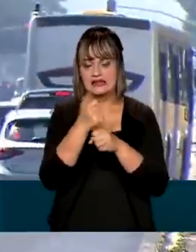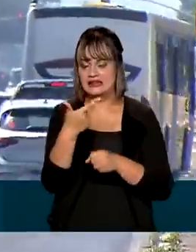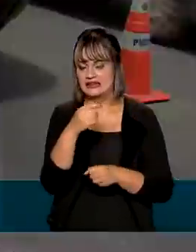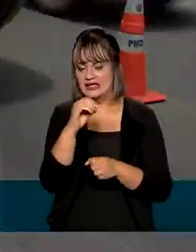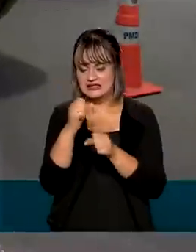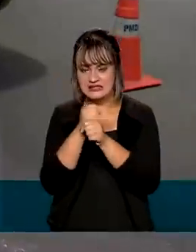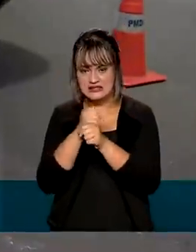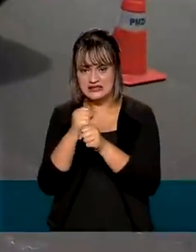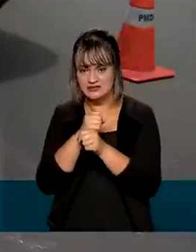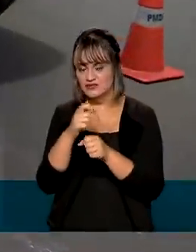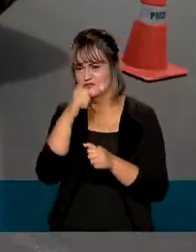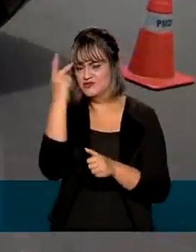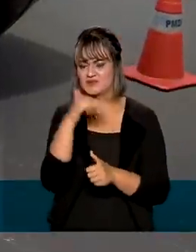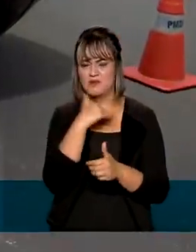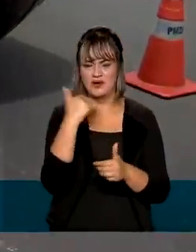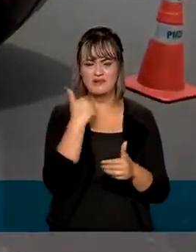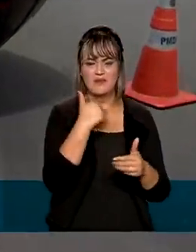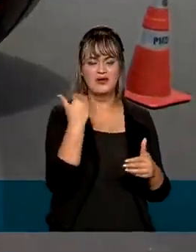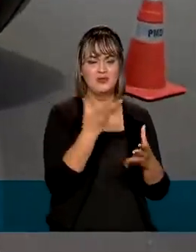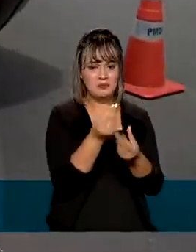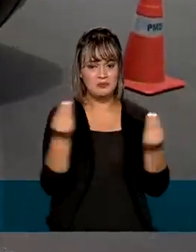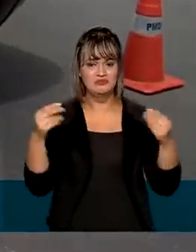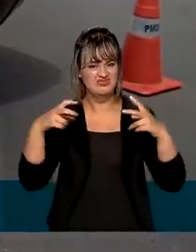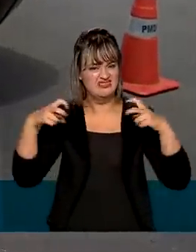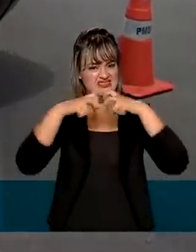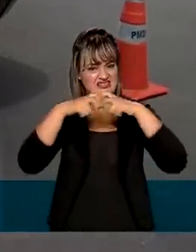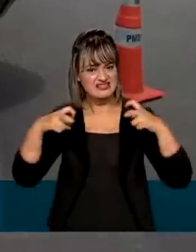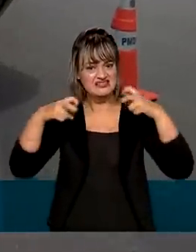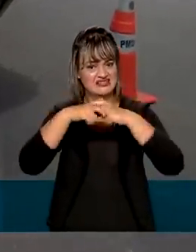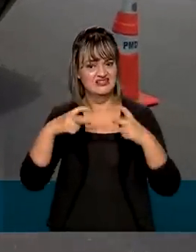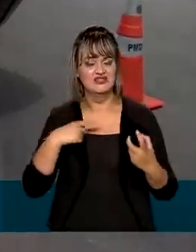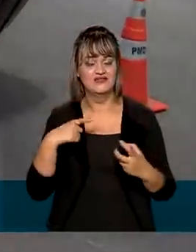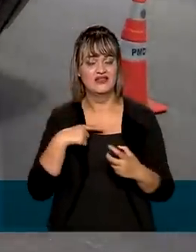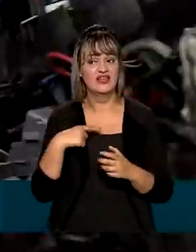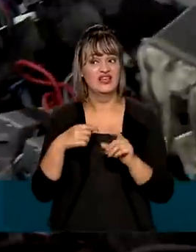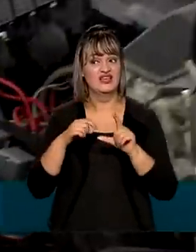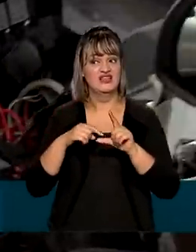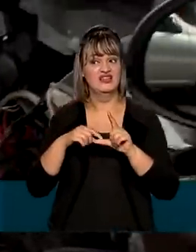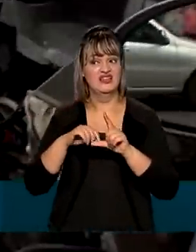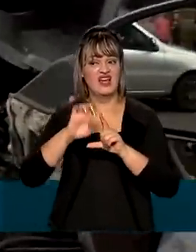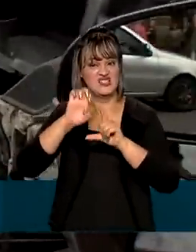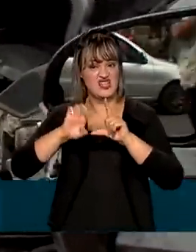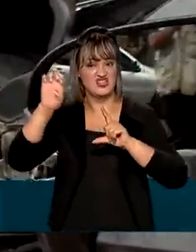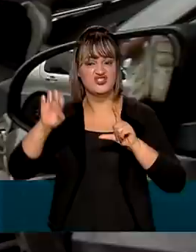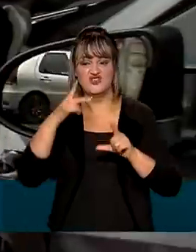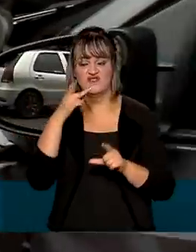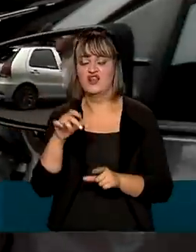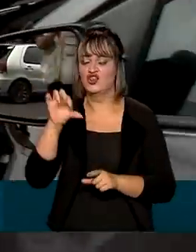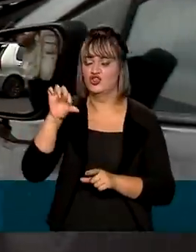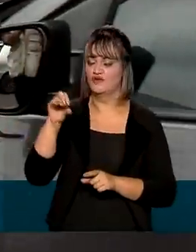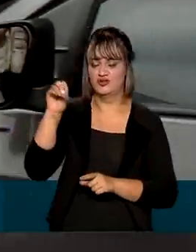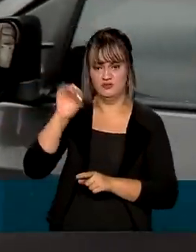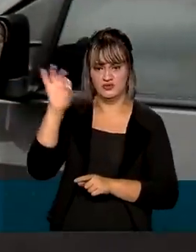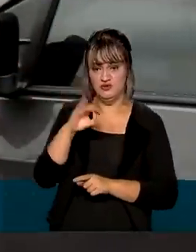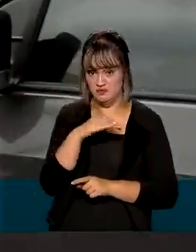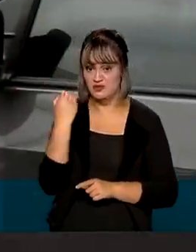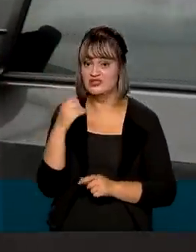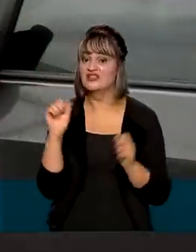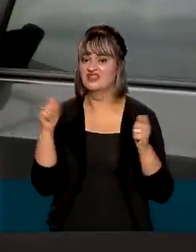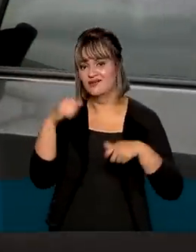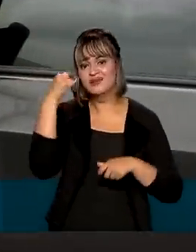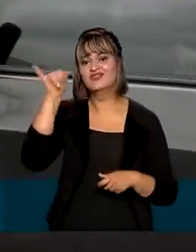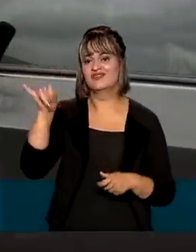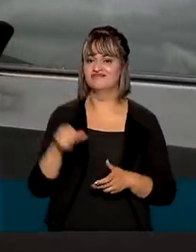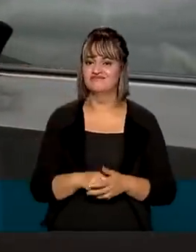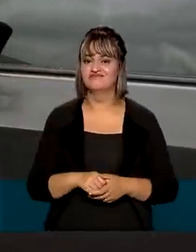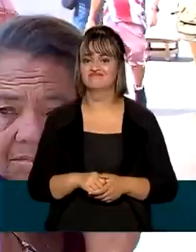brasileiros perderam a vida em acidentes de trânsito. E segundo as estatísticas, 90% dessas mortes poderiam